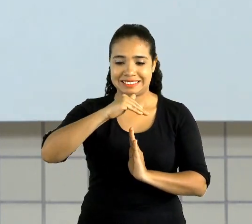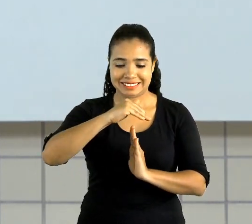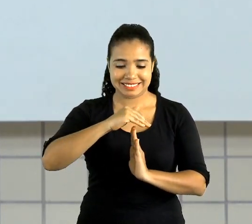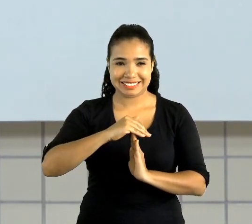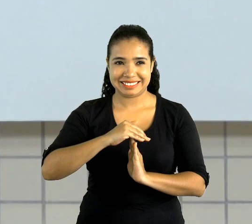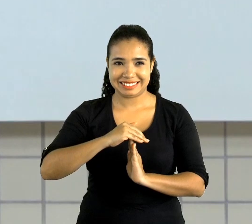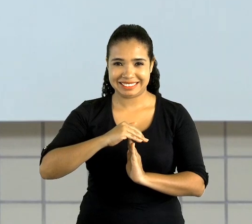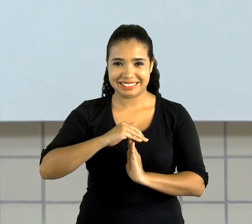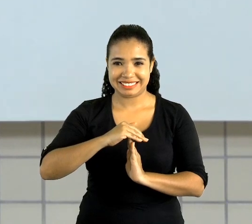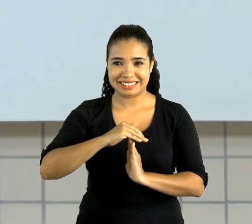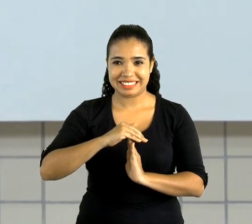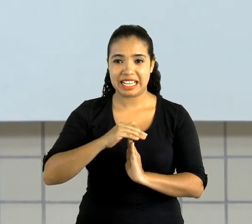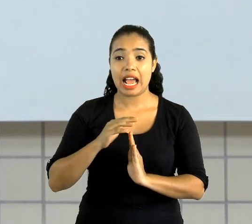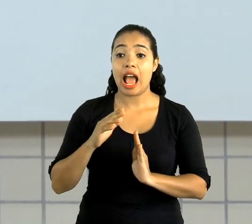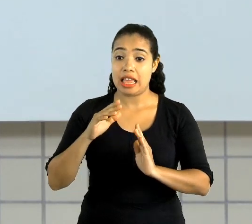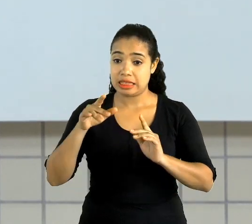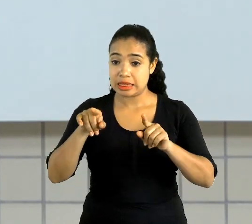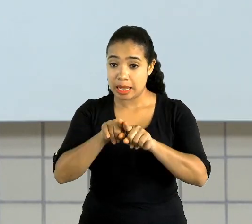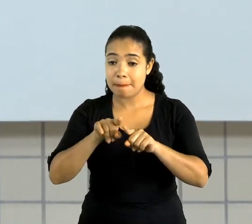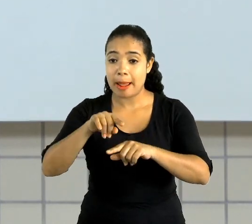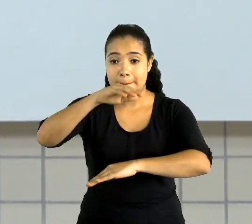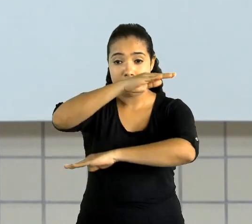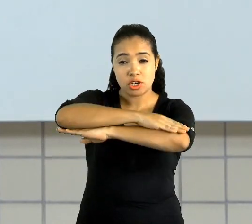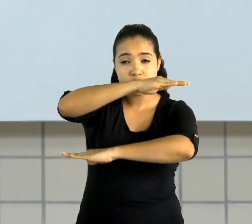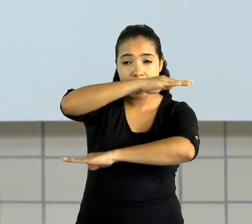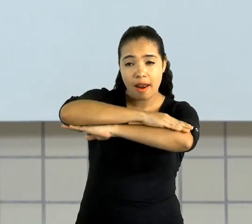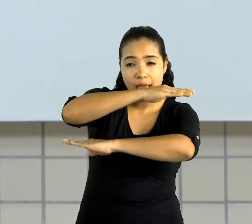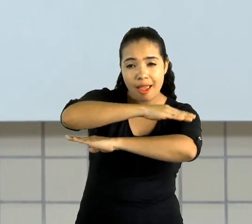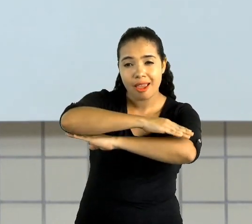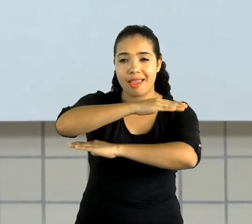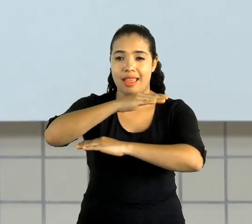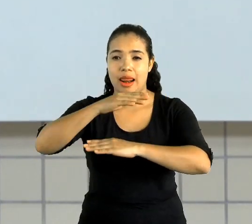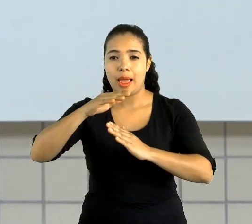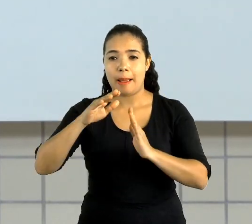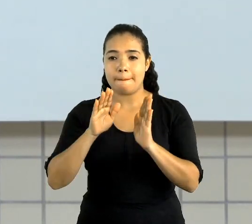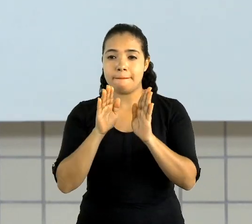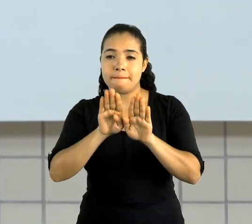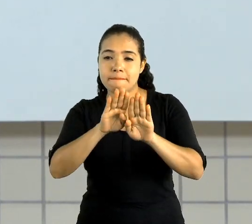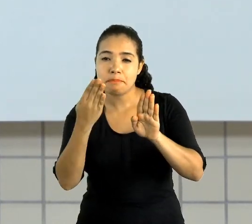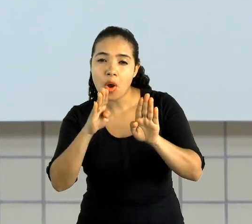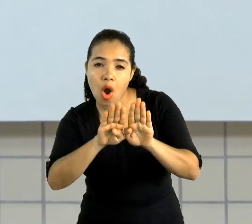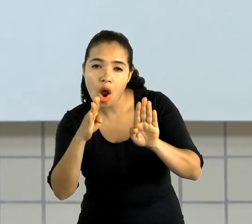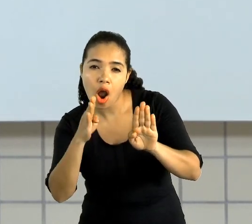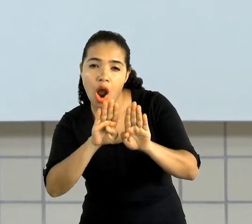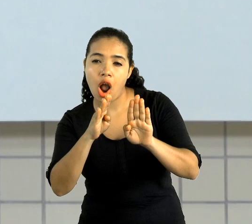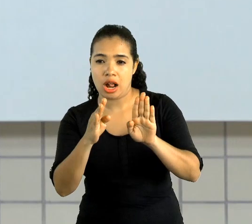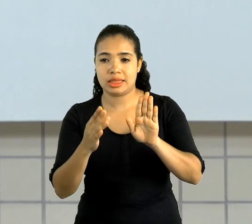Eu trouxe já pronto, ó. É só desenhar numa folha e colar.